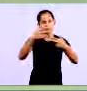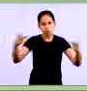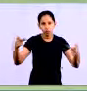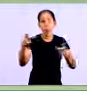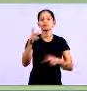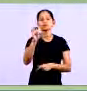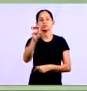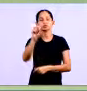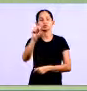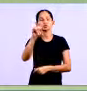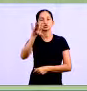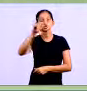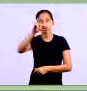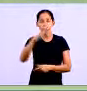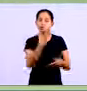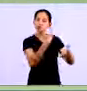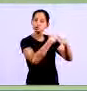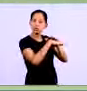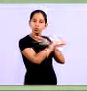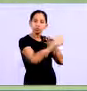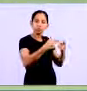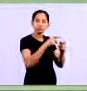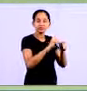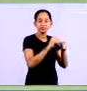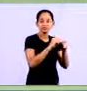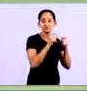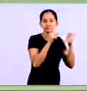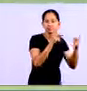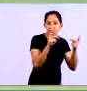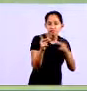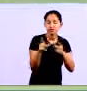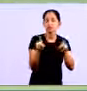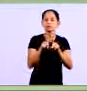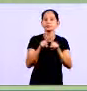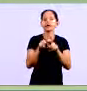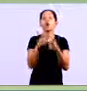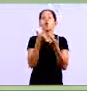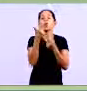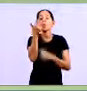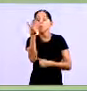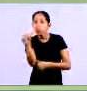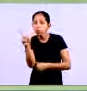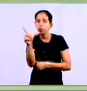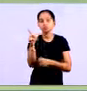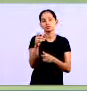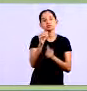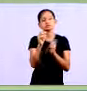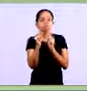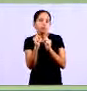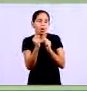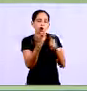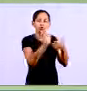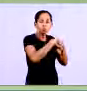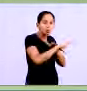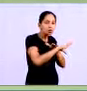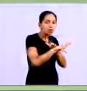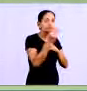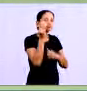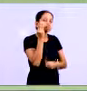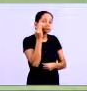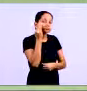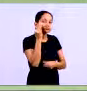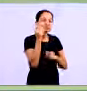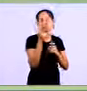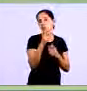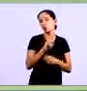de estoque, e os controles do imobilizado. São os controles daquilo que eu tenho em mercadoria, guardado para ser vendido, ou